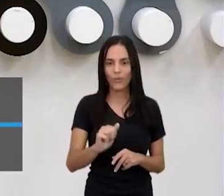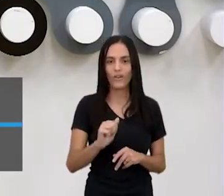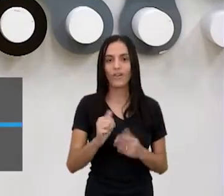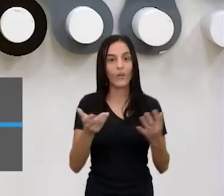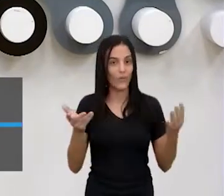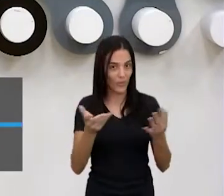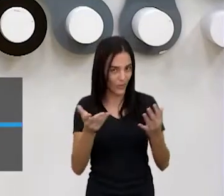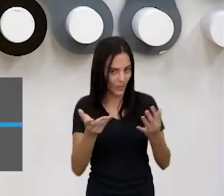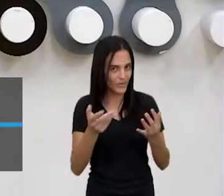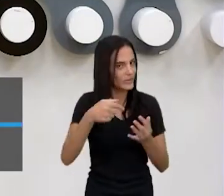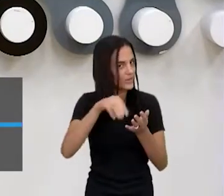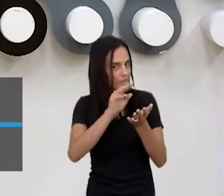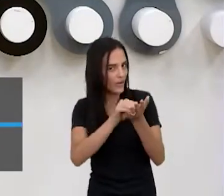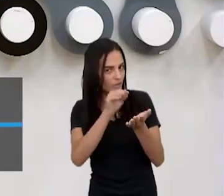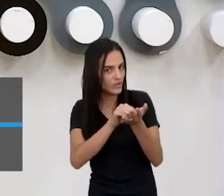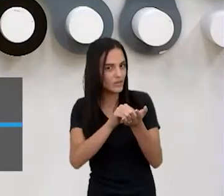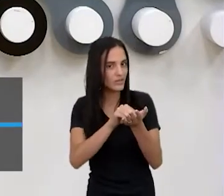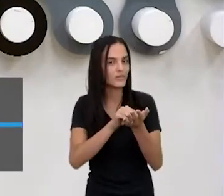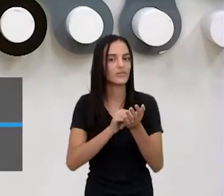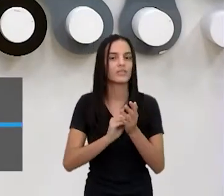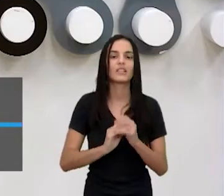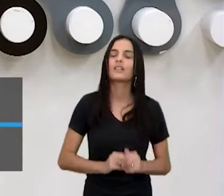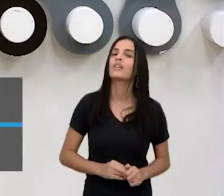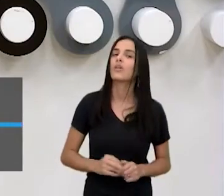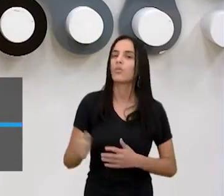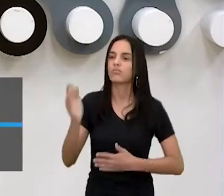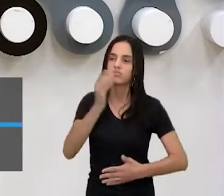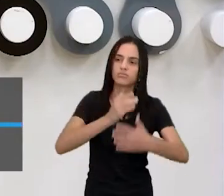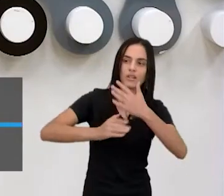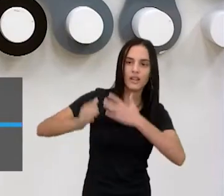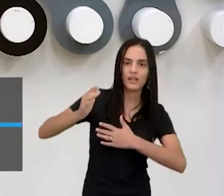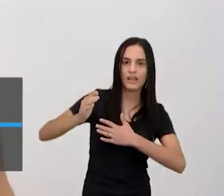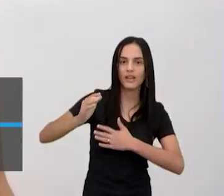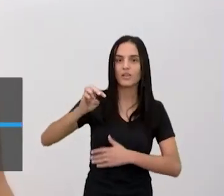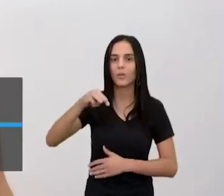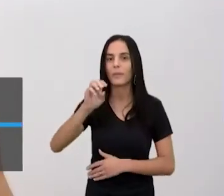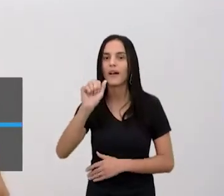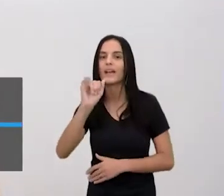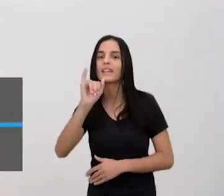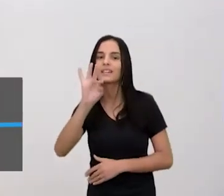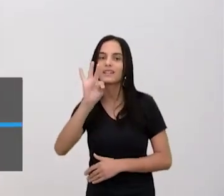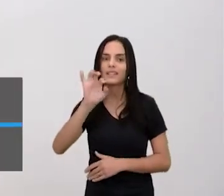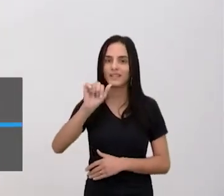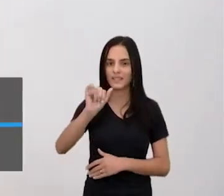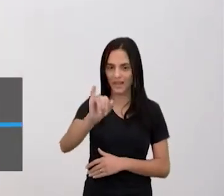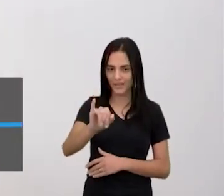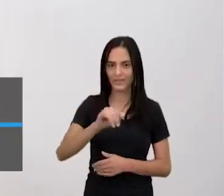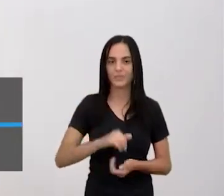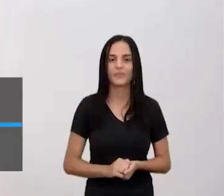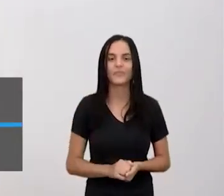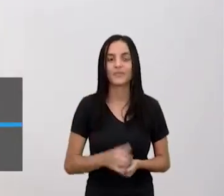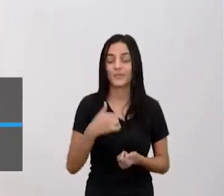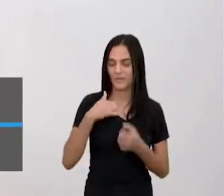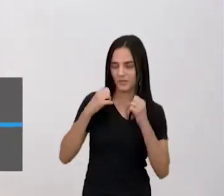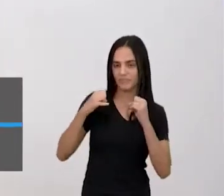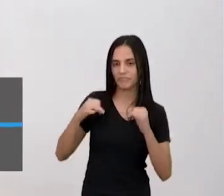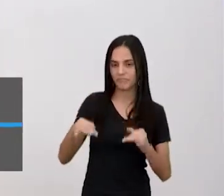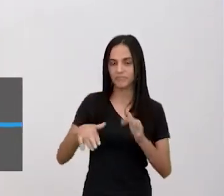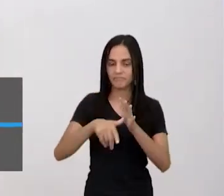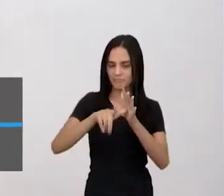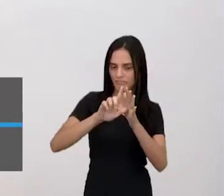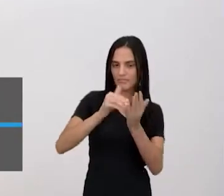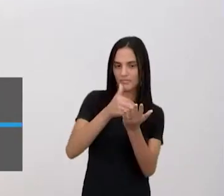revisitar as que estão faltando, quais são elas, karatê e muay thai. Nossa, que engraçado a gente te contar, antes de